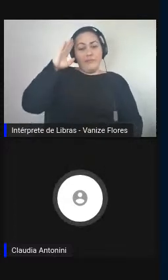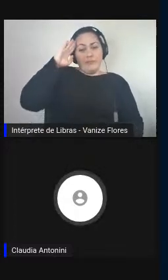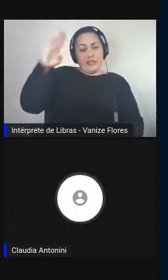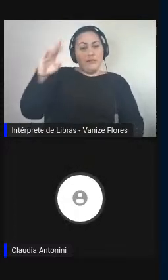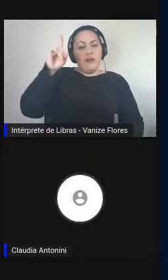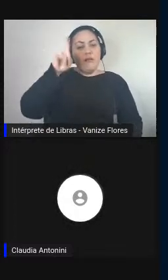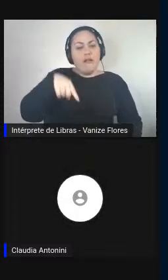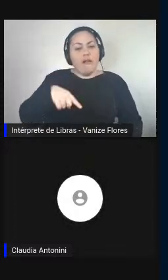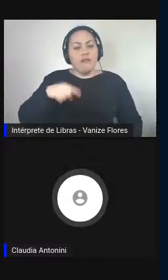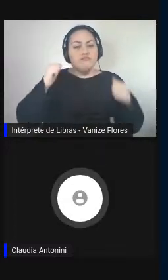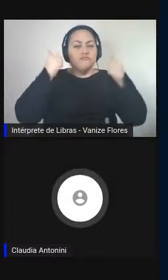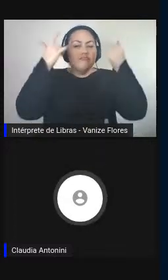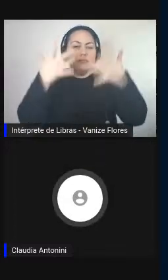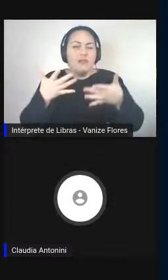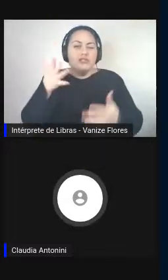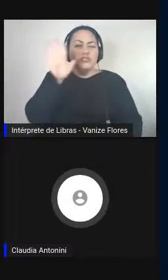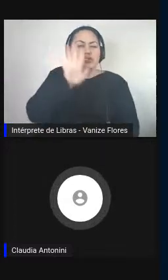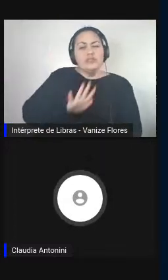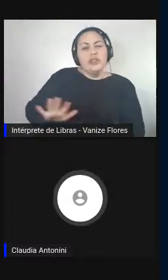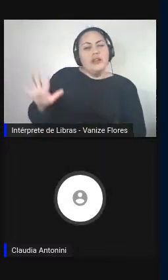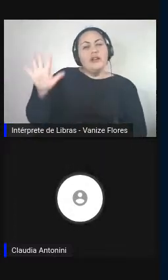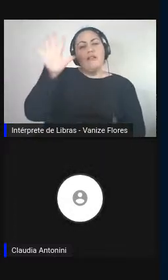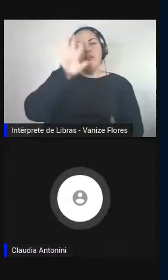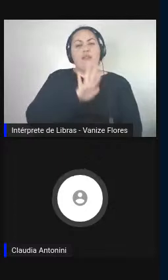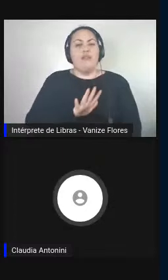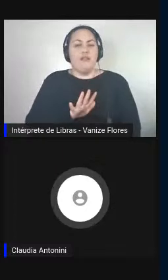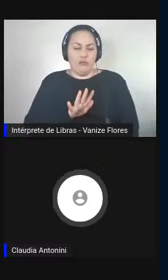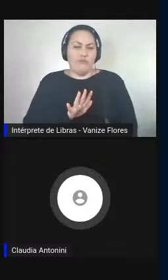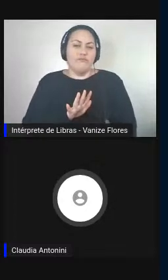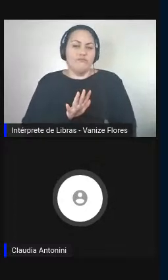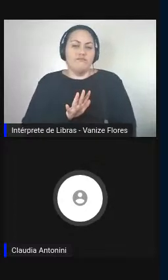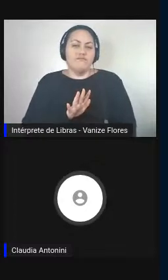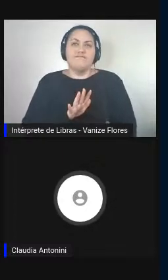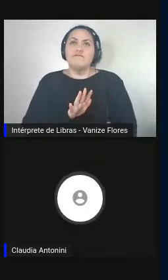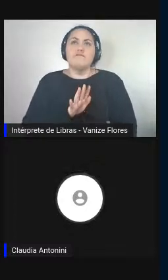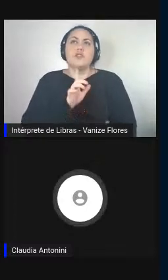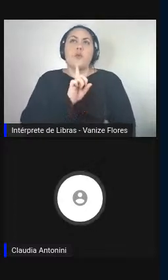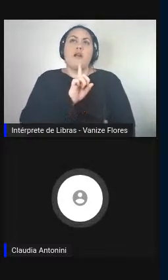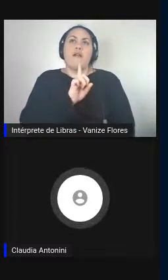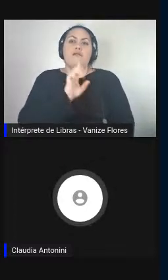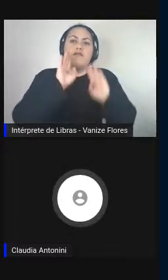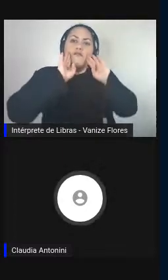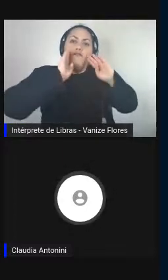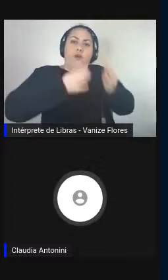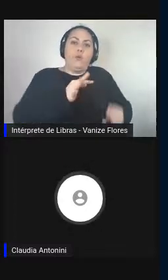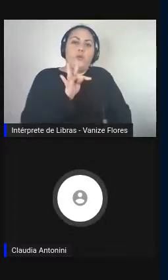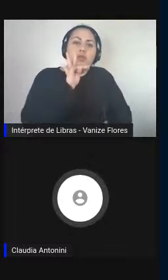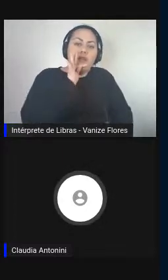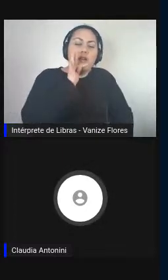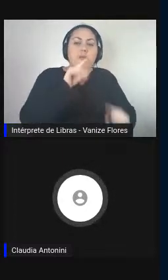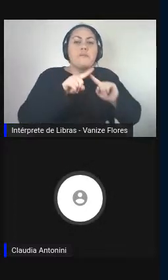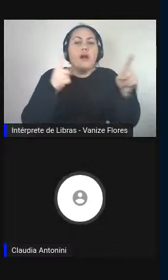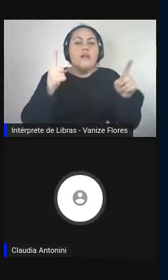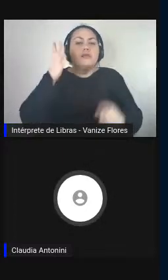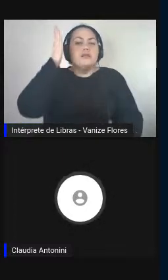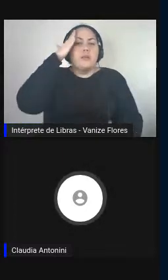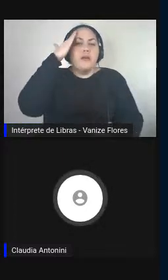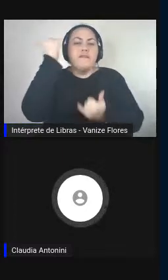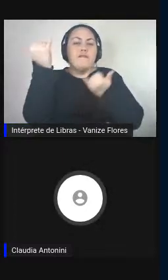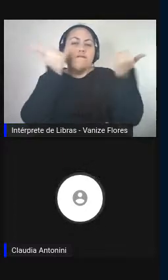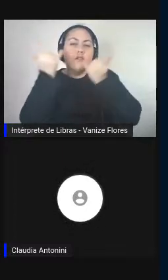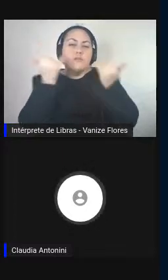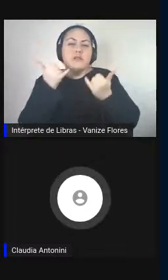panorâmica absolutamente não técnica, daquelas que são as inovações que